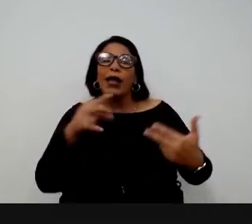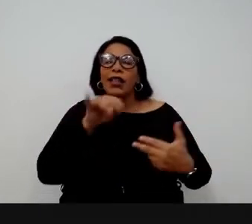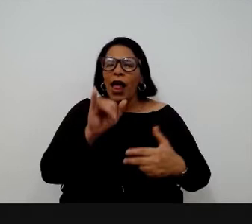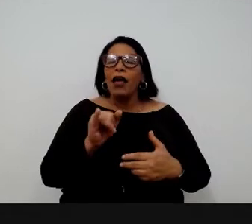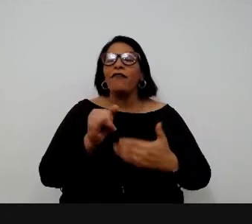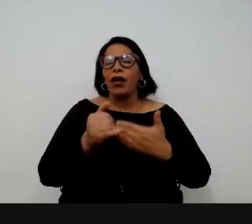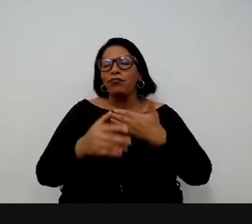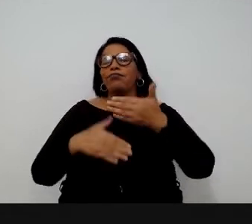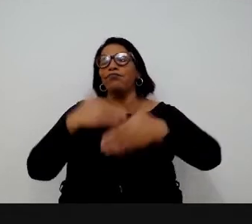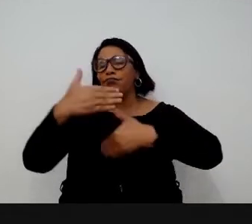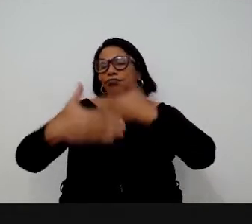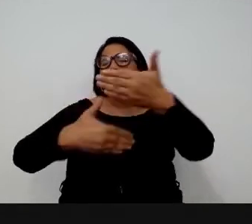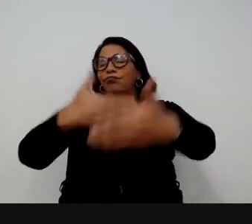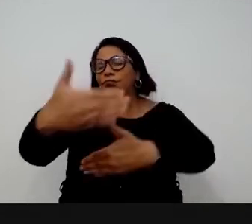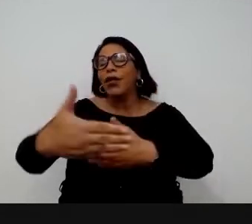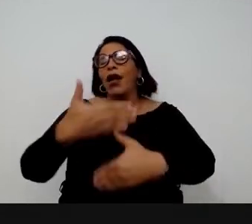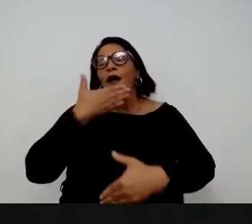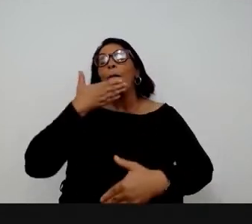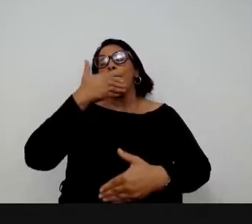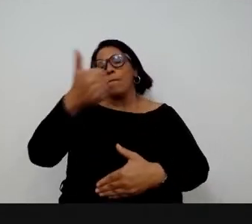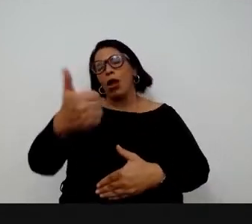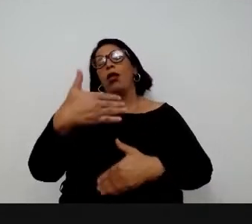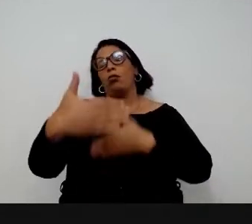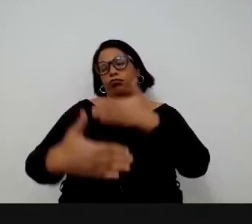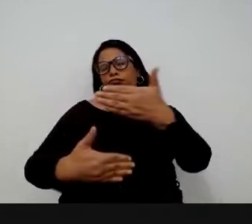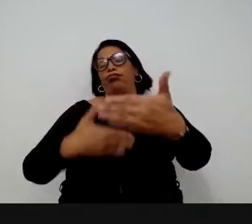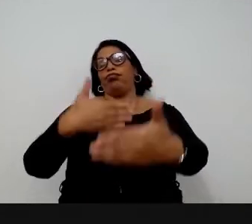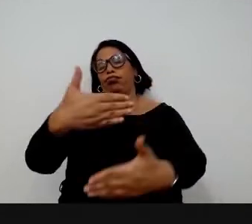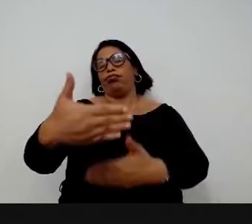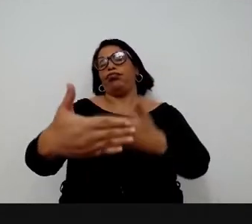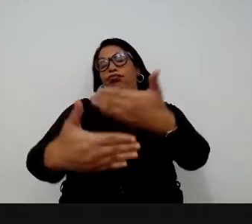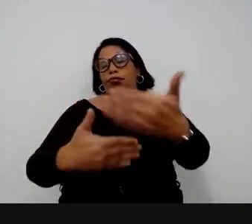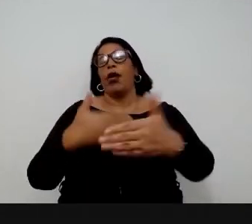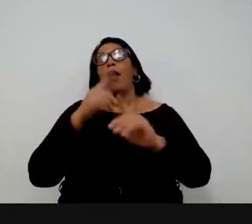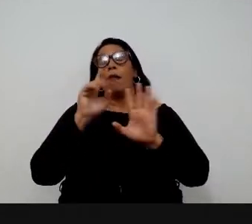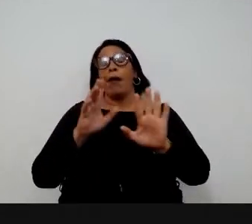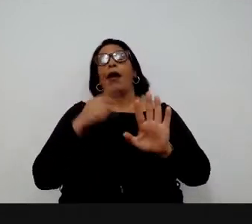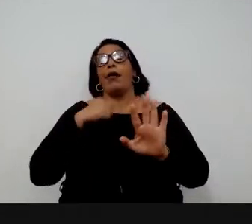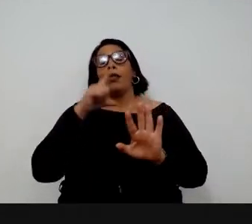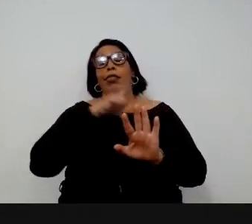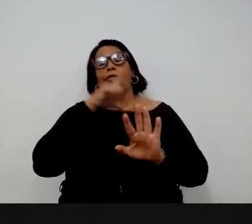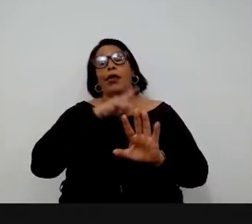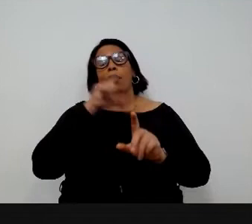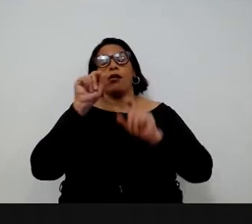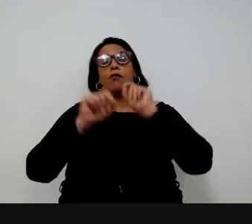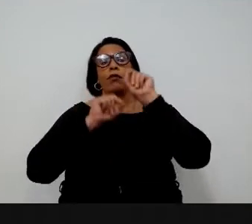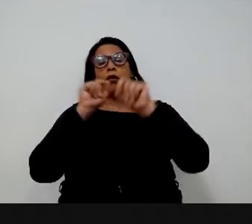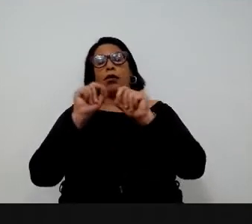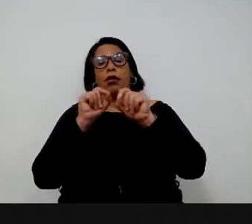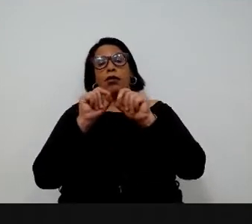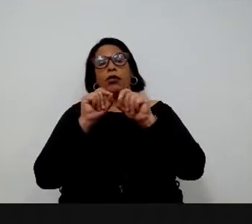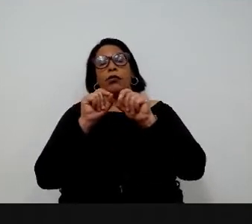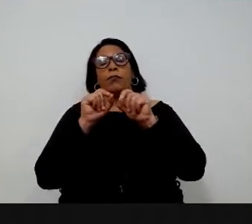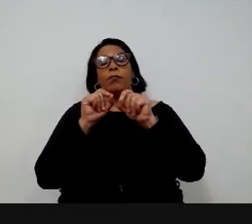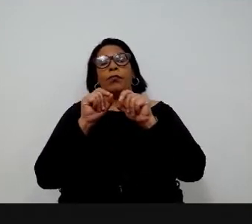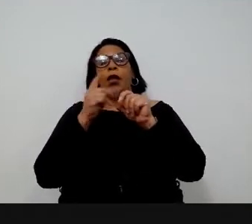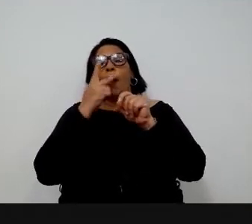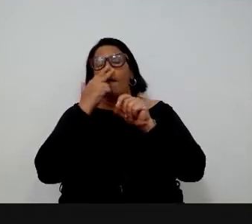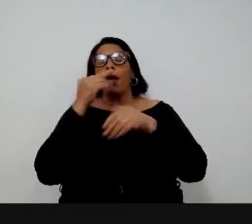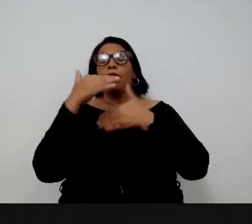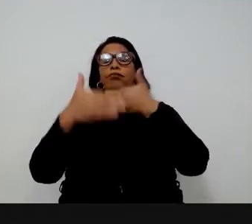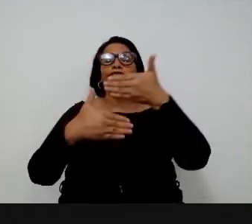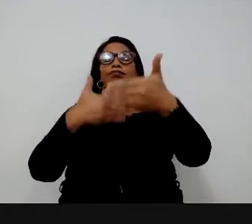temporariamente ela é eficiente. Ao longo do tempo, no entanto, a gente acaba tendo o o Steve Telles chama de